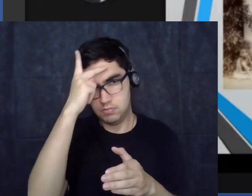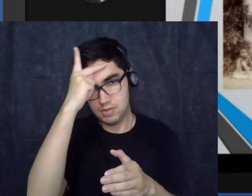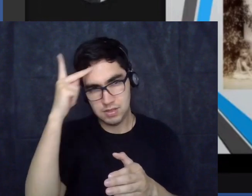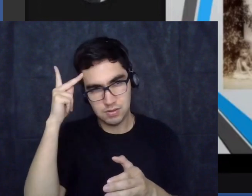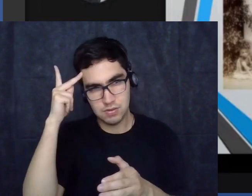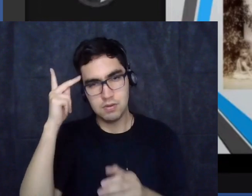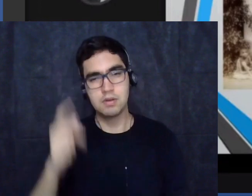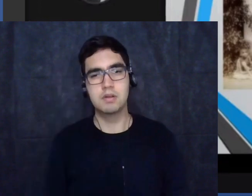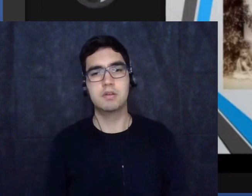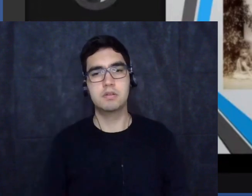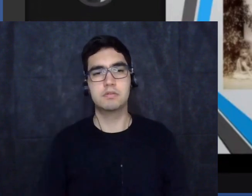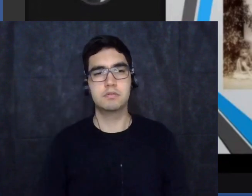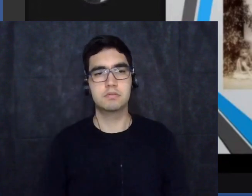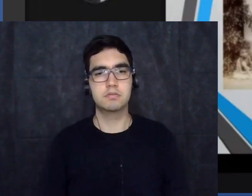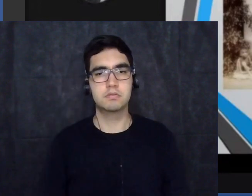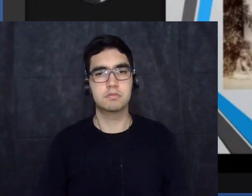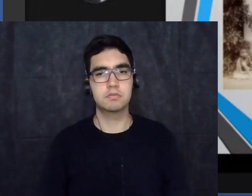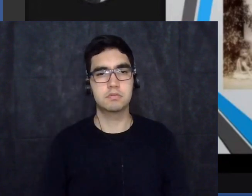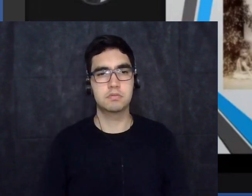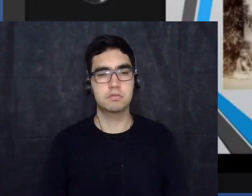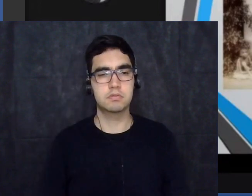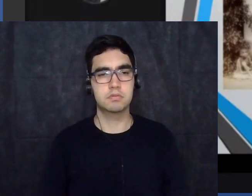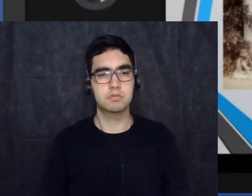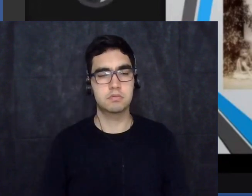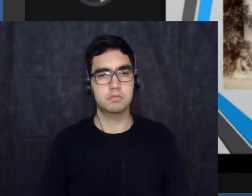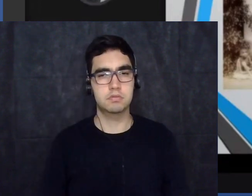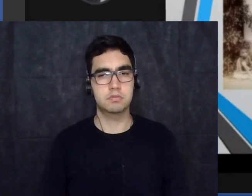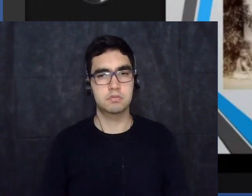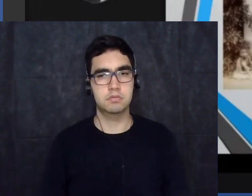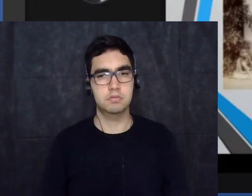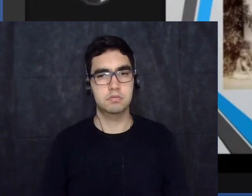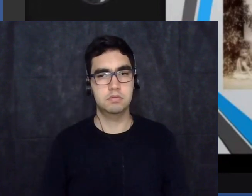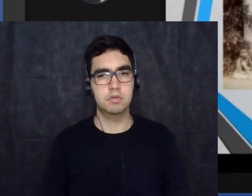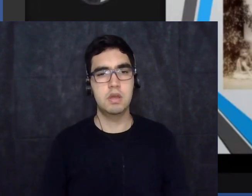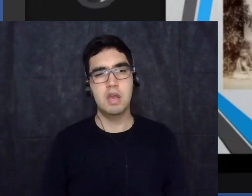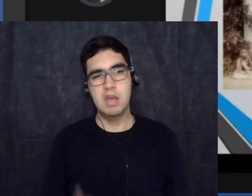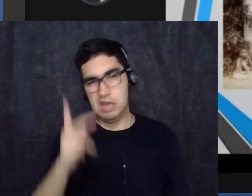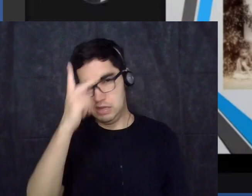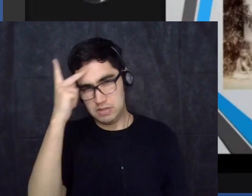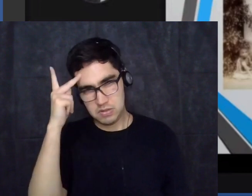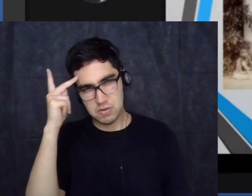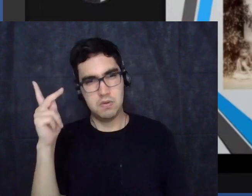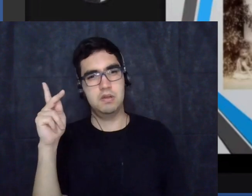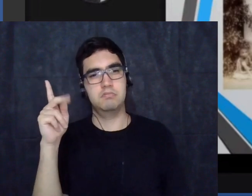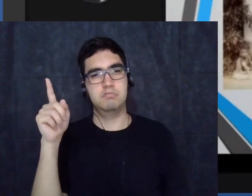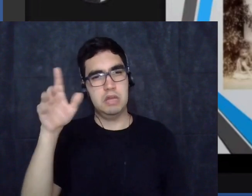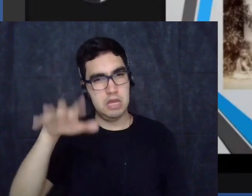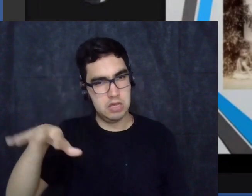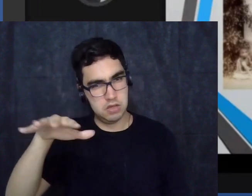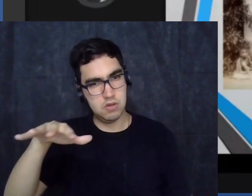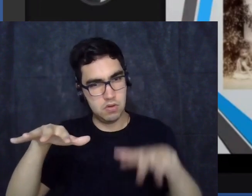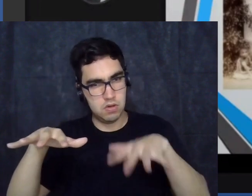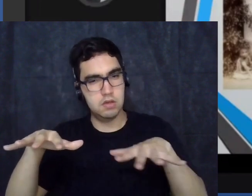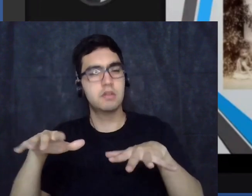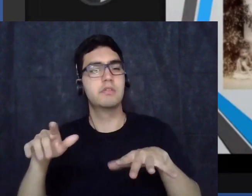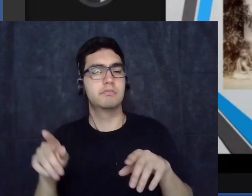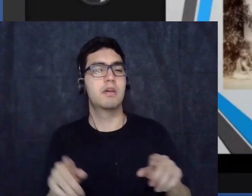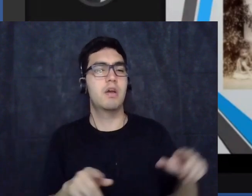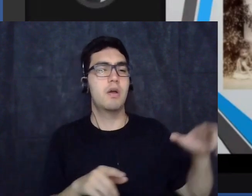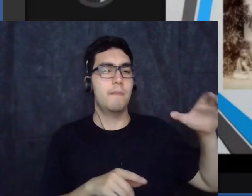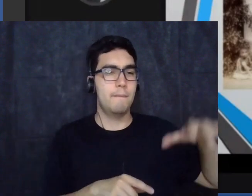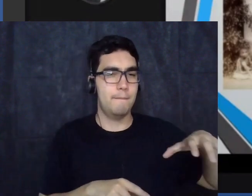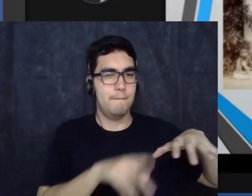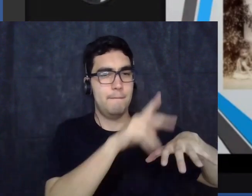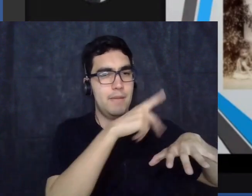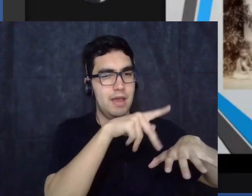não só exploravam suas colônias como praticavam